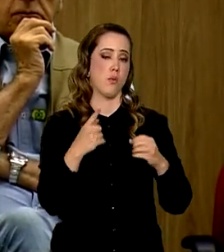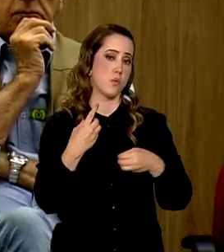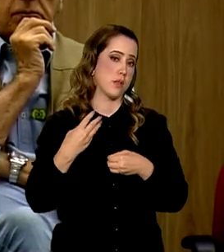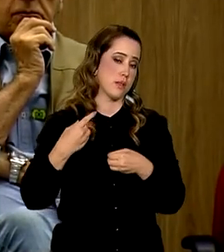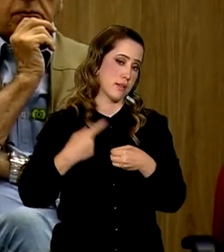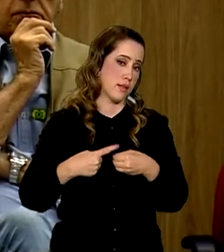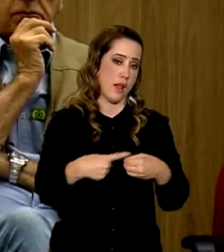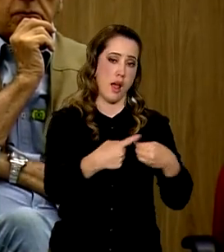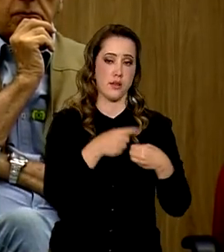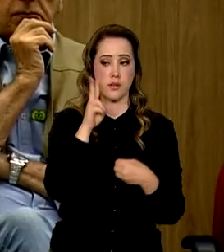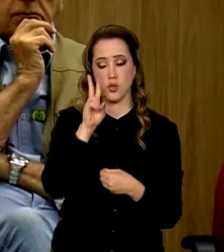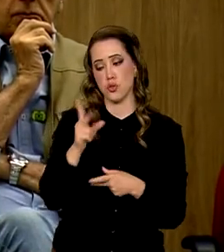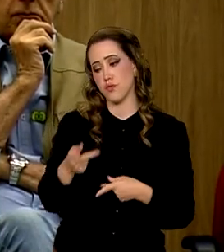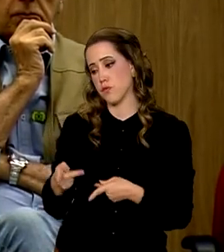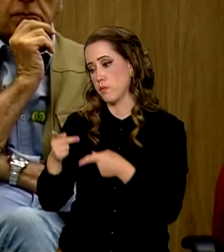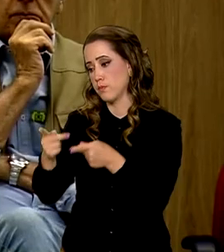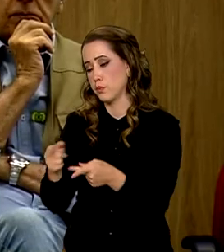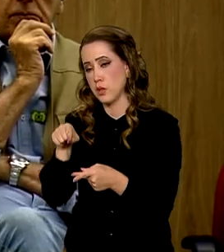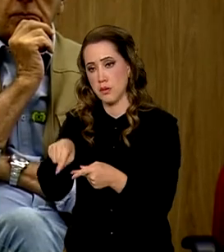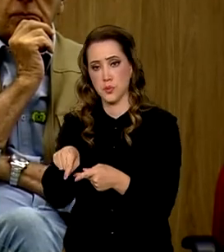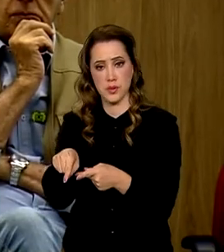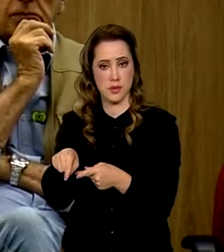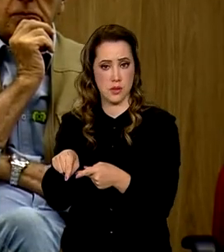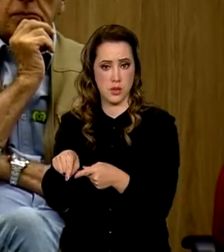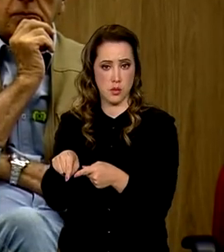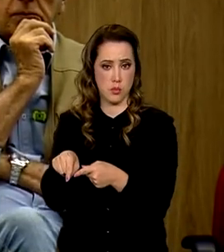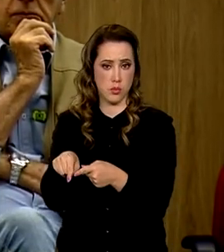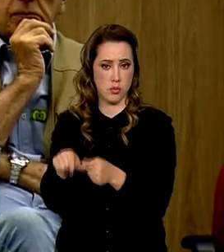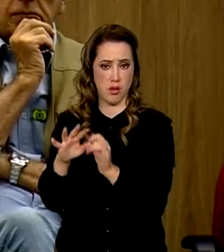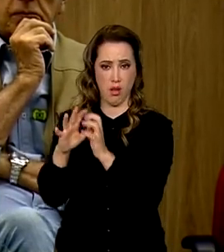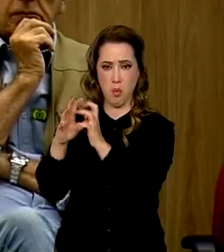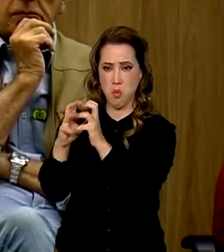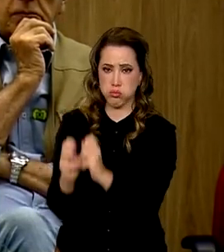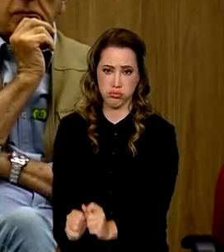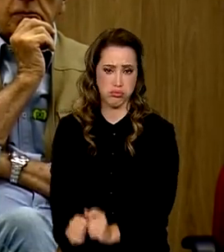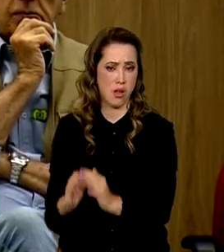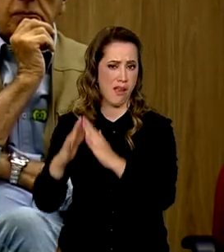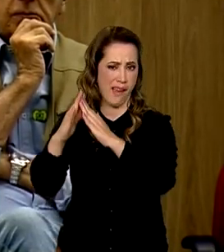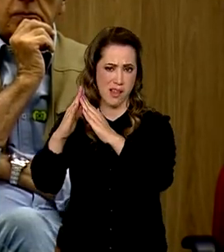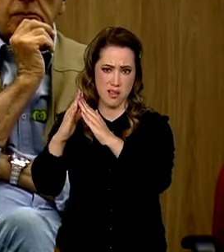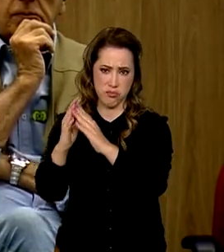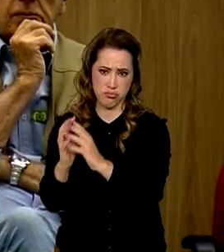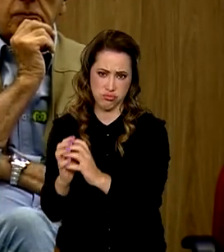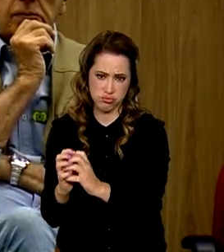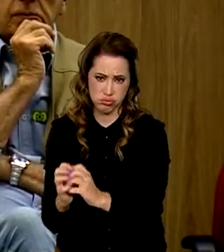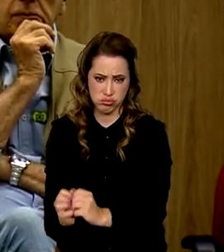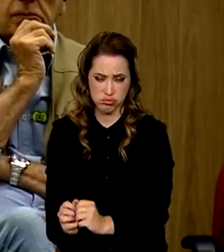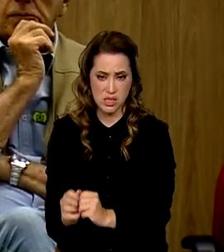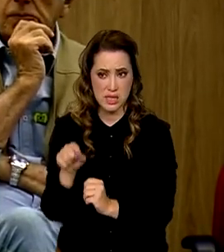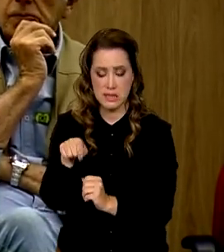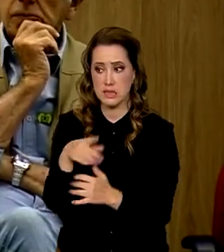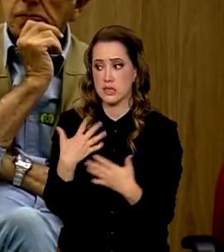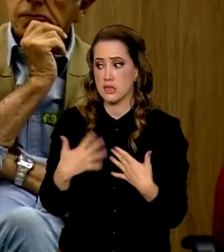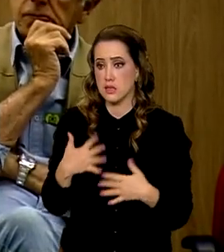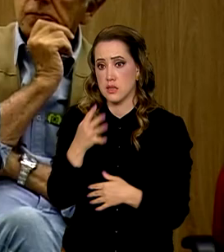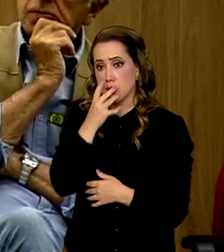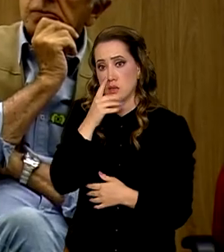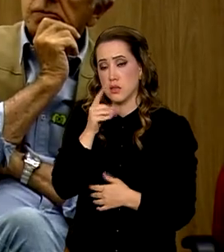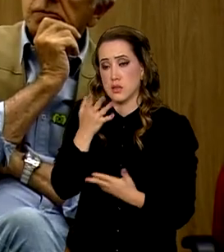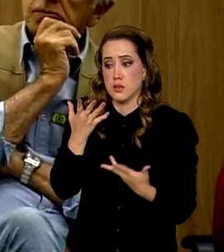visitamos vários municípios, foram destruídas, impressionante a violência